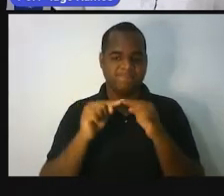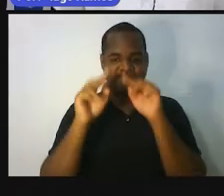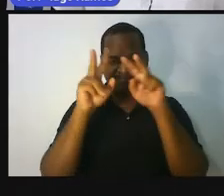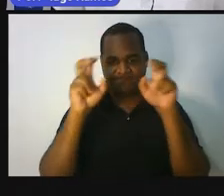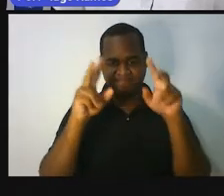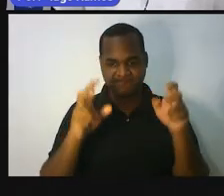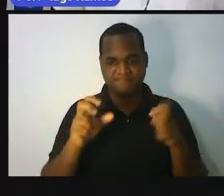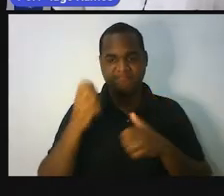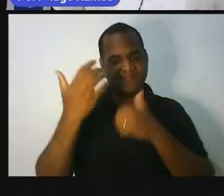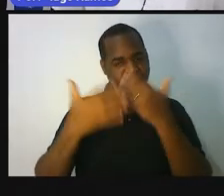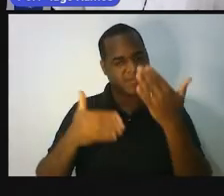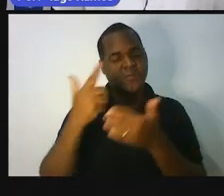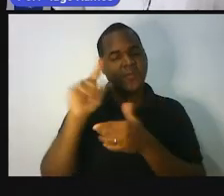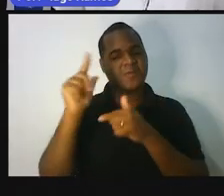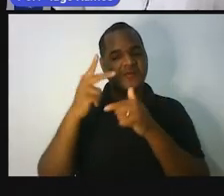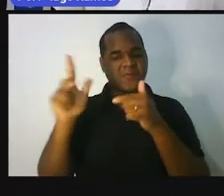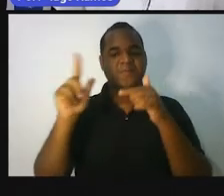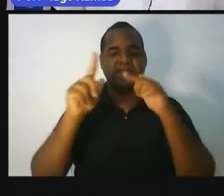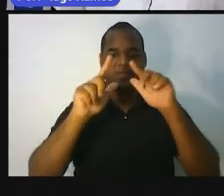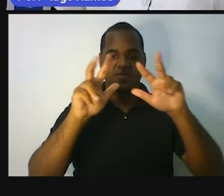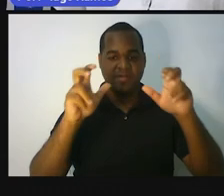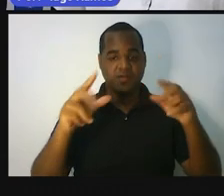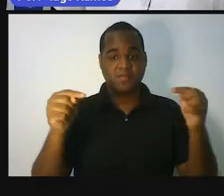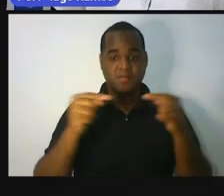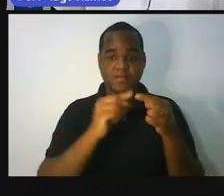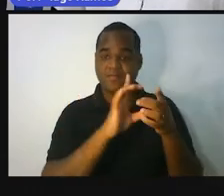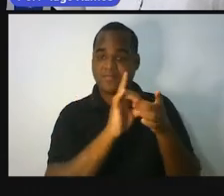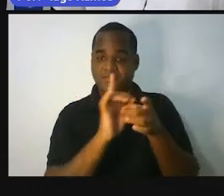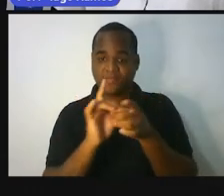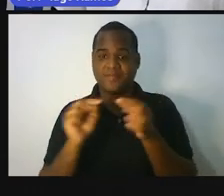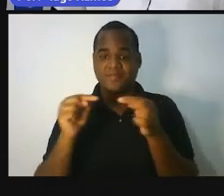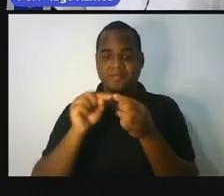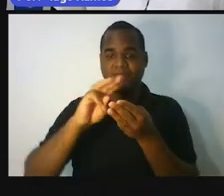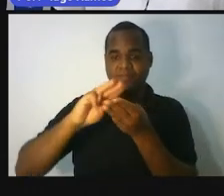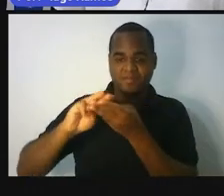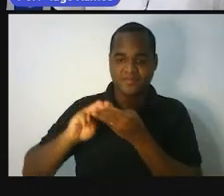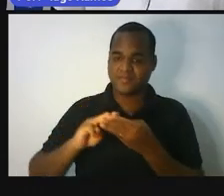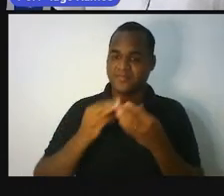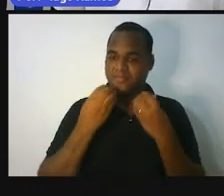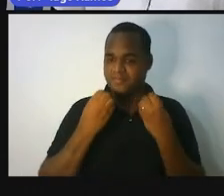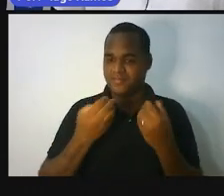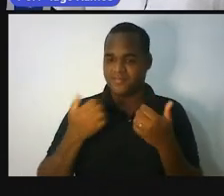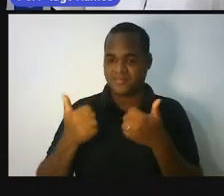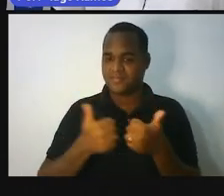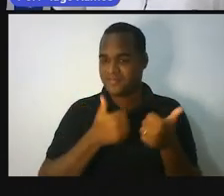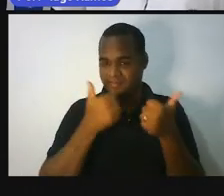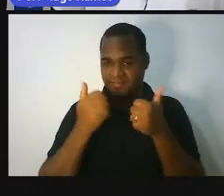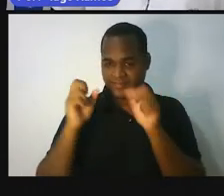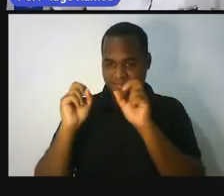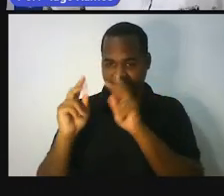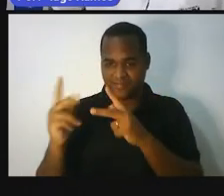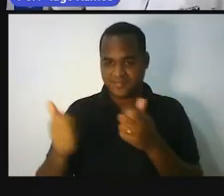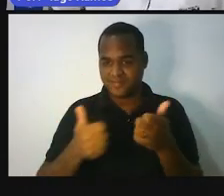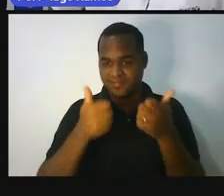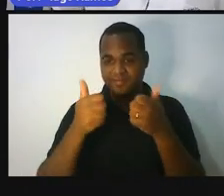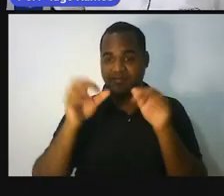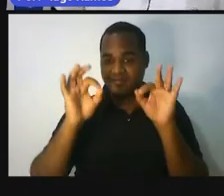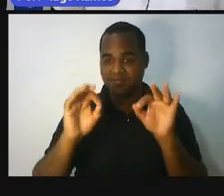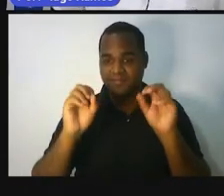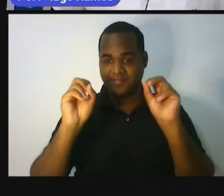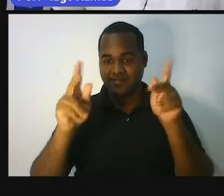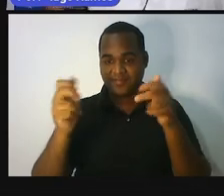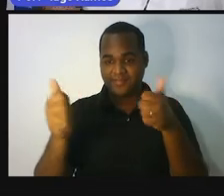relacionados à matemática. Sempre de um jeito descontraído. Tá bom? Belezinha?